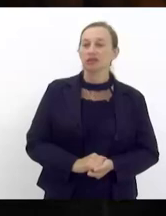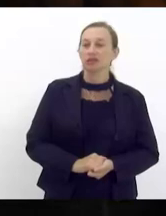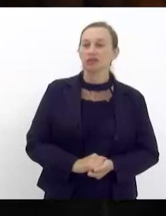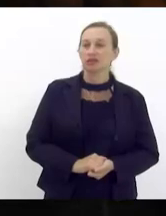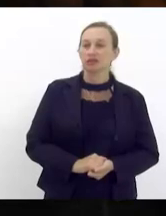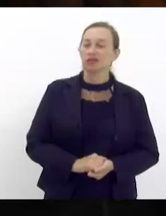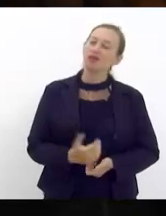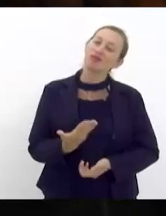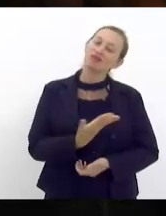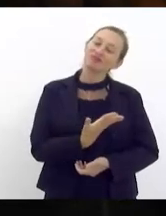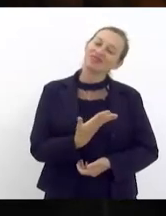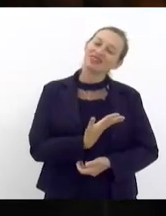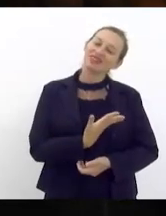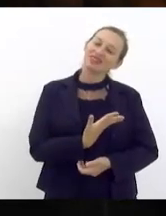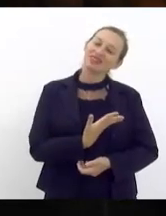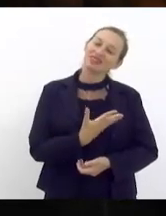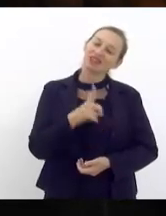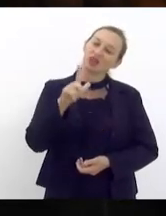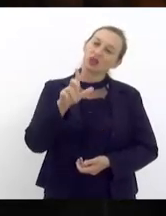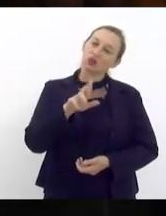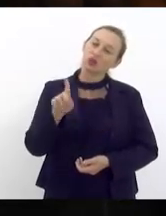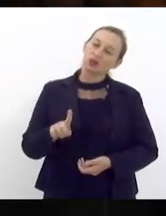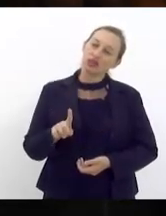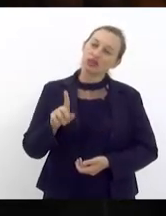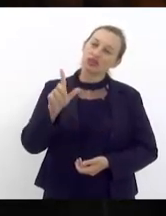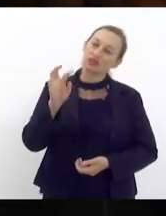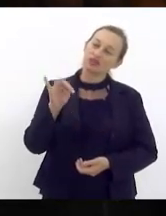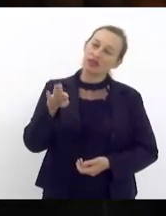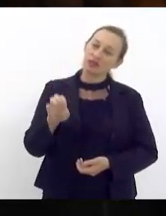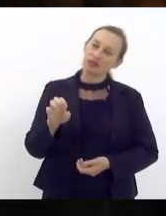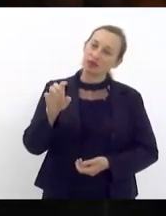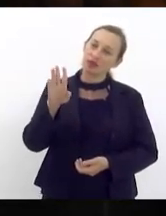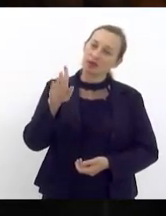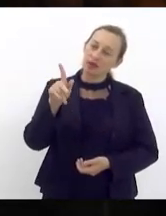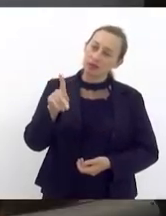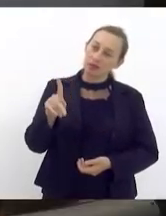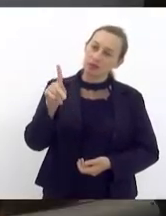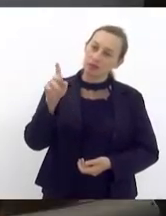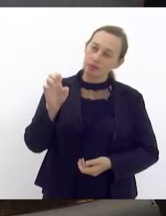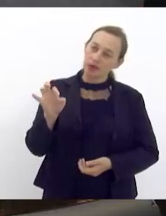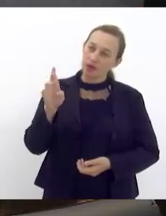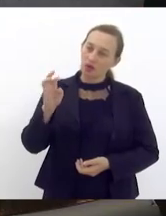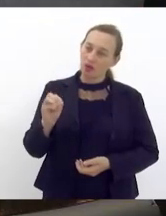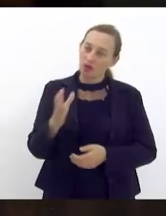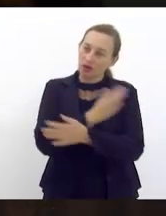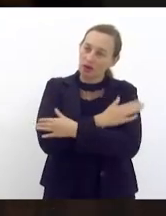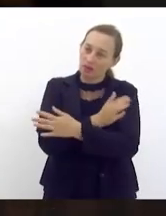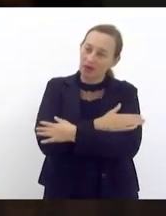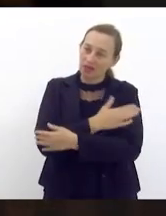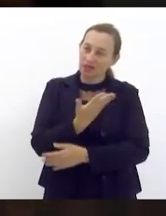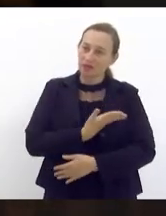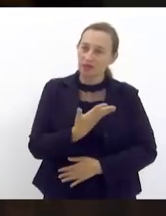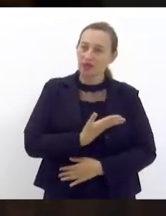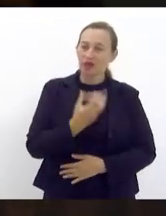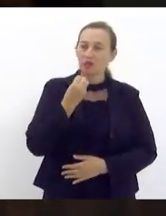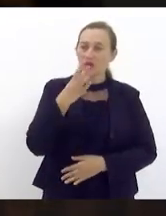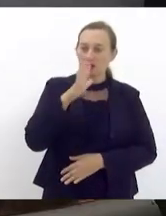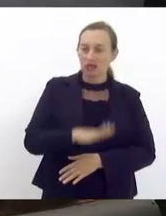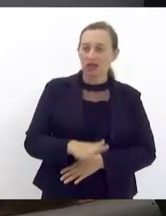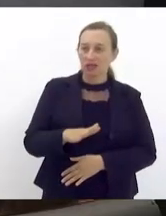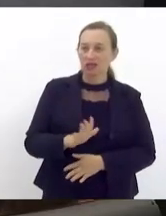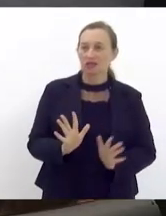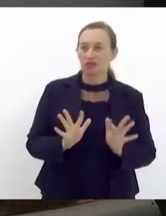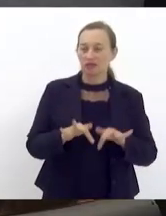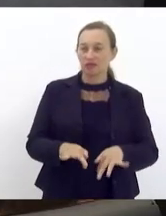ilustre amigo aqui hoje Luiz Felipe Perrot meu grande amigo forte abraço meu irmão ok deputado um abraço a todos boa tarde 15 22 22 23